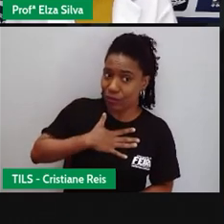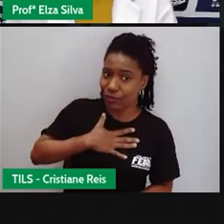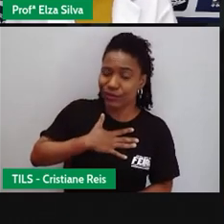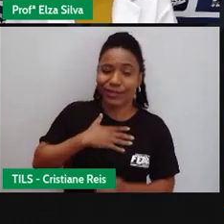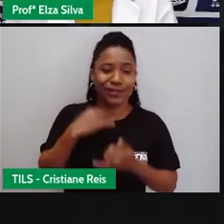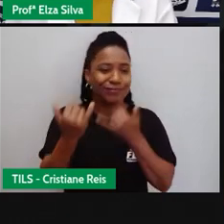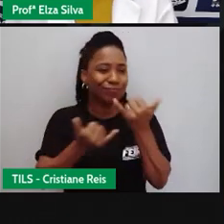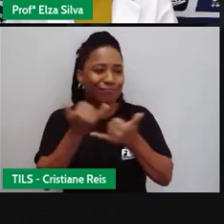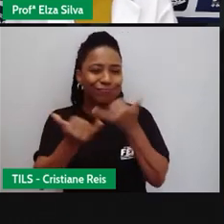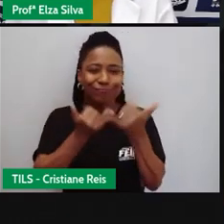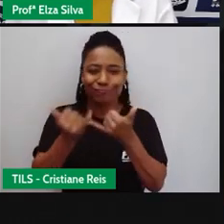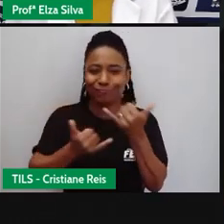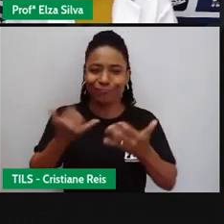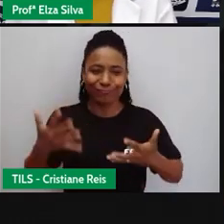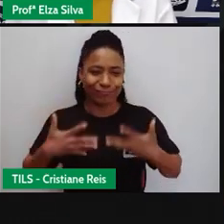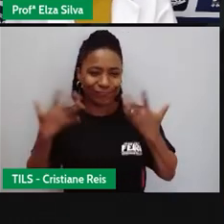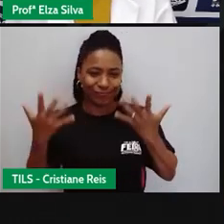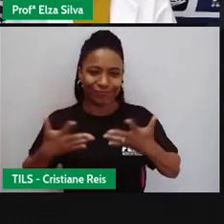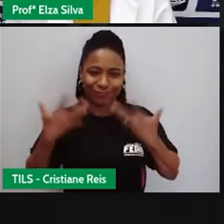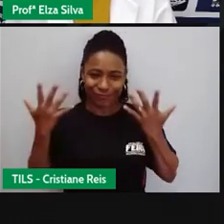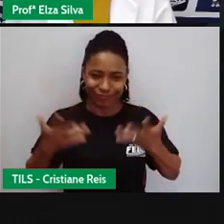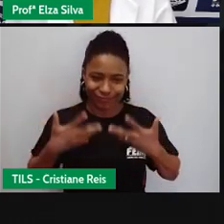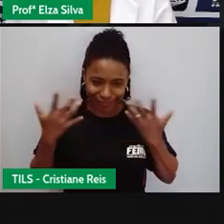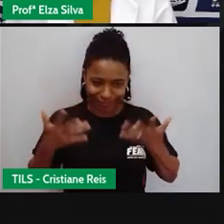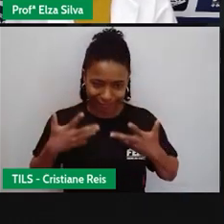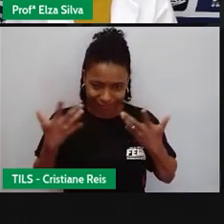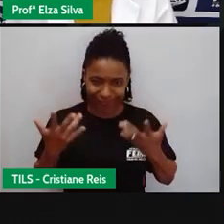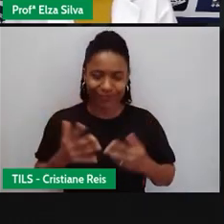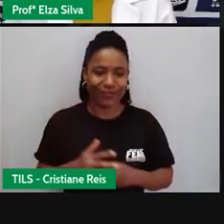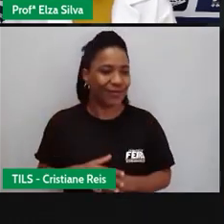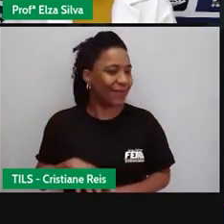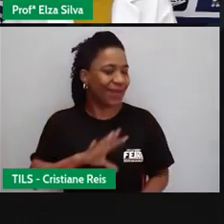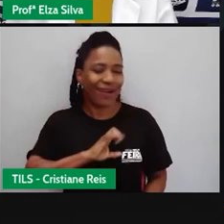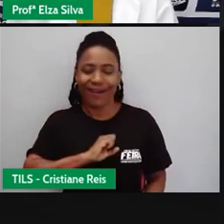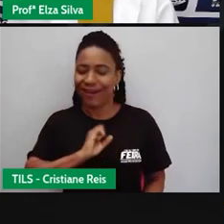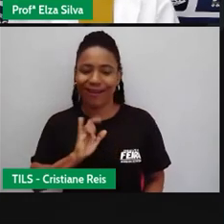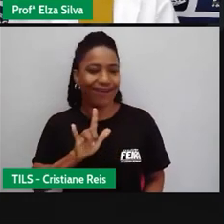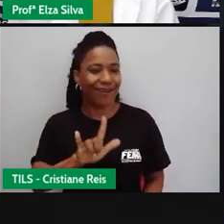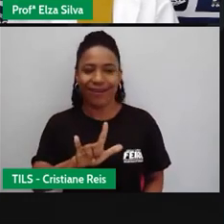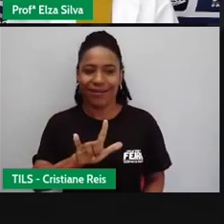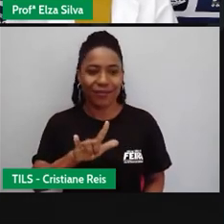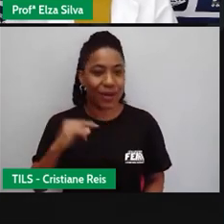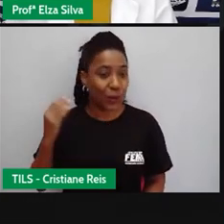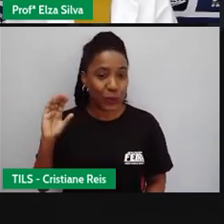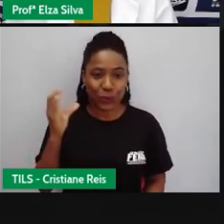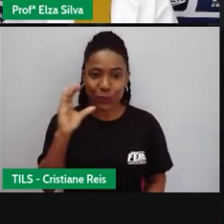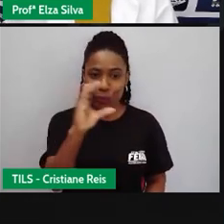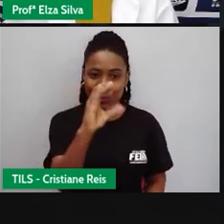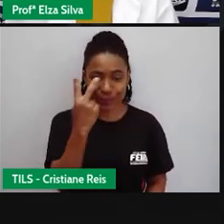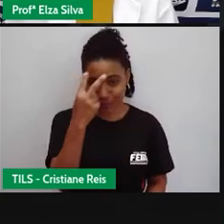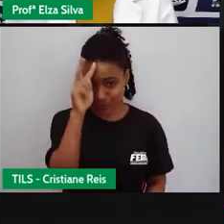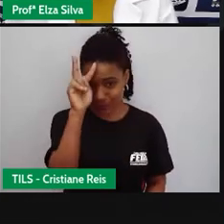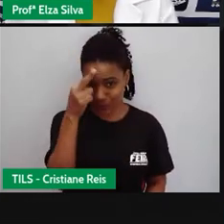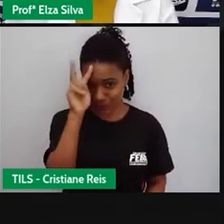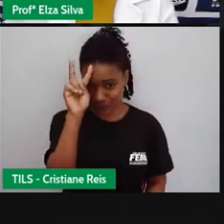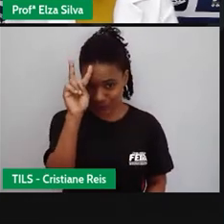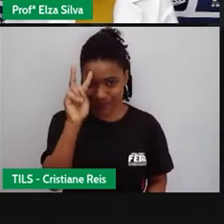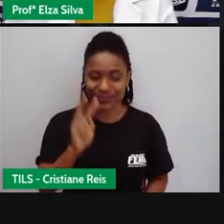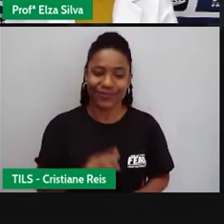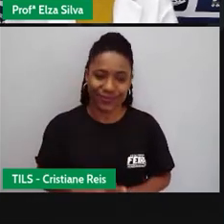animados She loves science fiction Ela ama ficção Científica Ok?